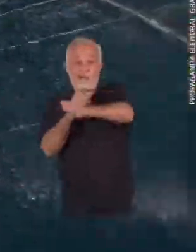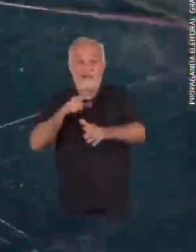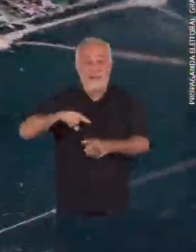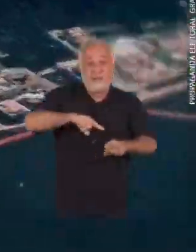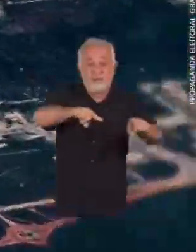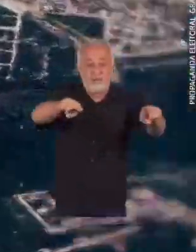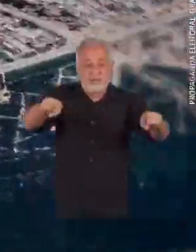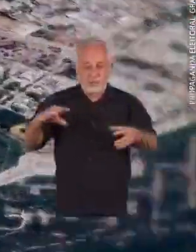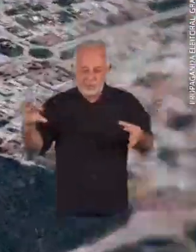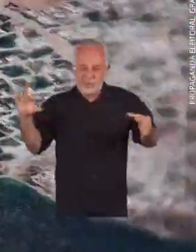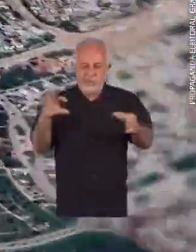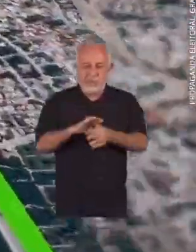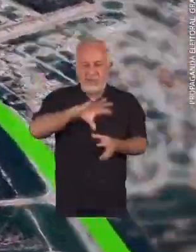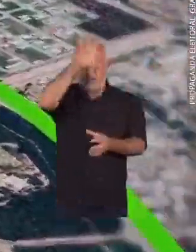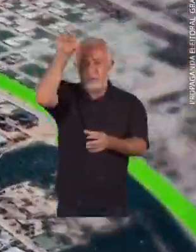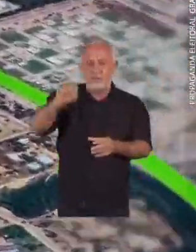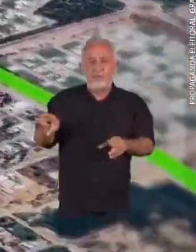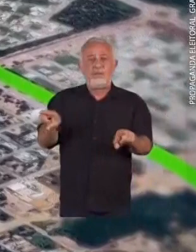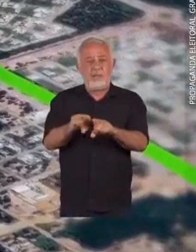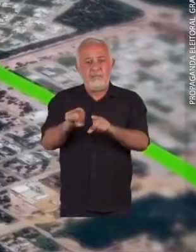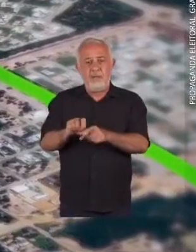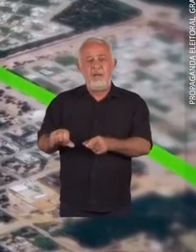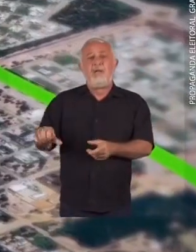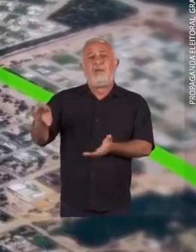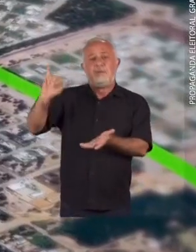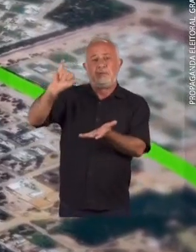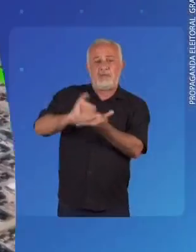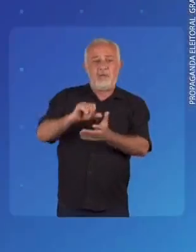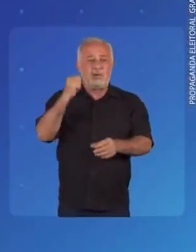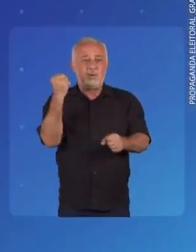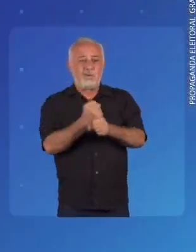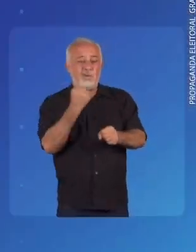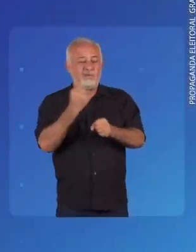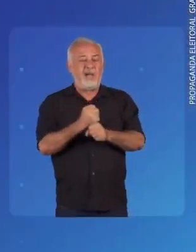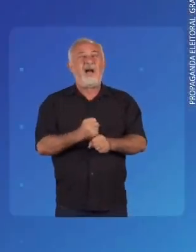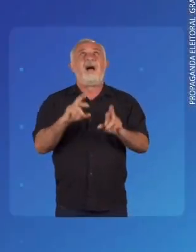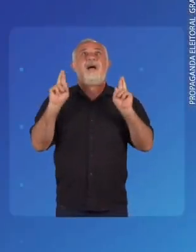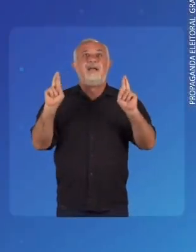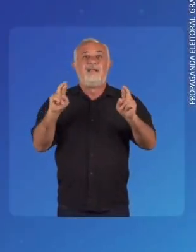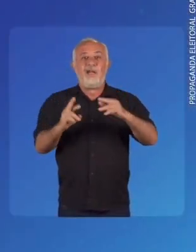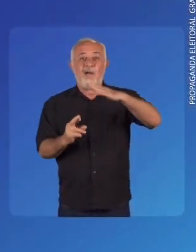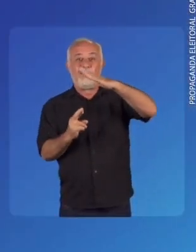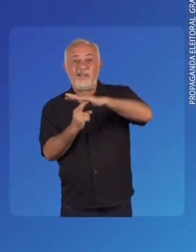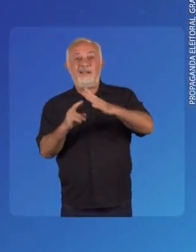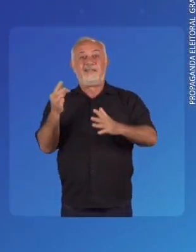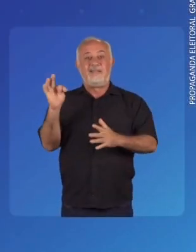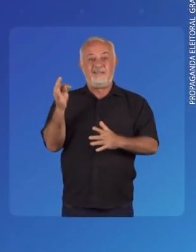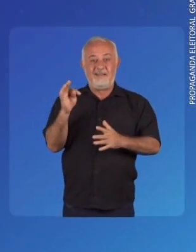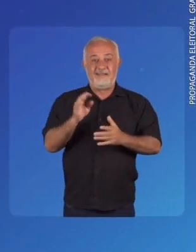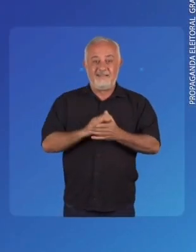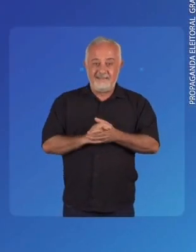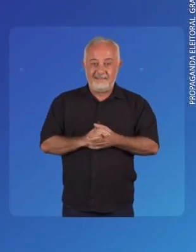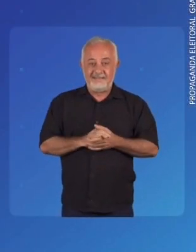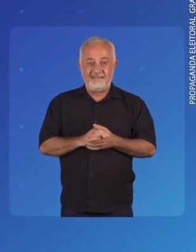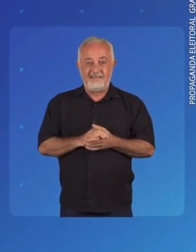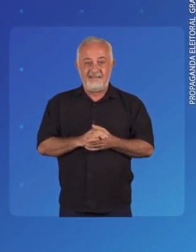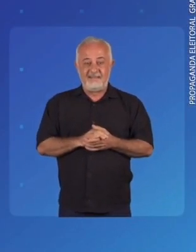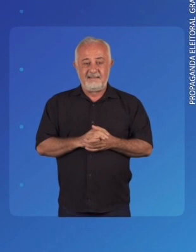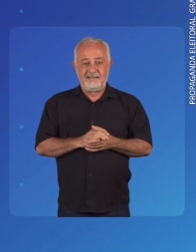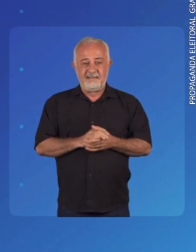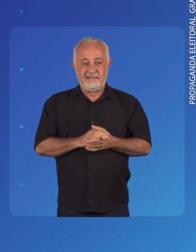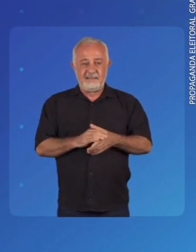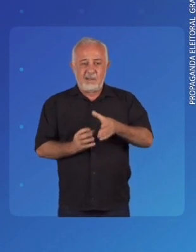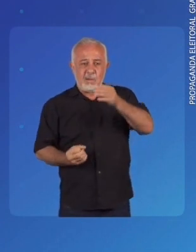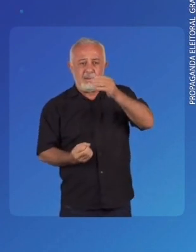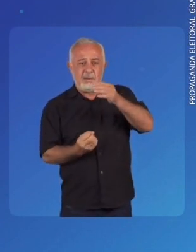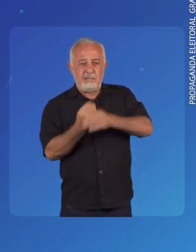Criando mais uma opção de integração entre a região sul e o centro. Construir a tão sonhada rodoviária de Taquarauto.